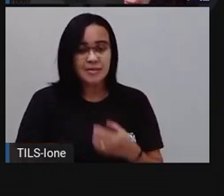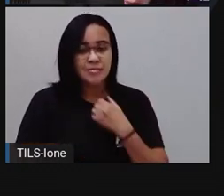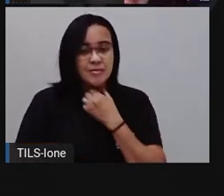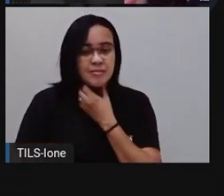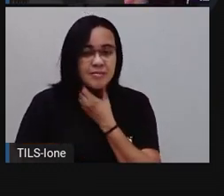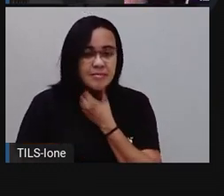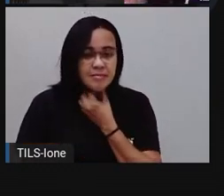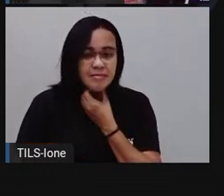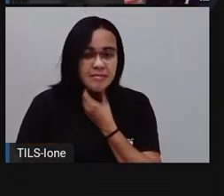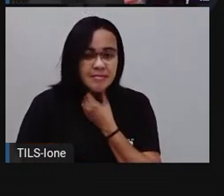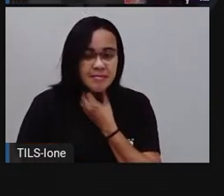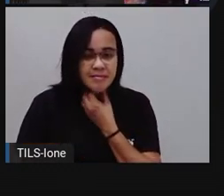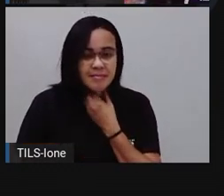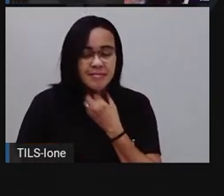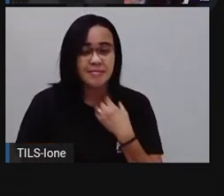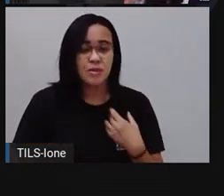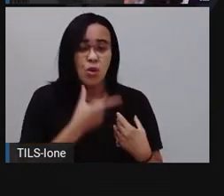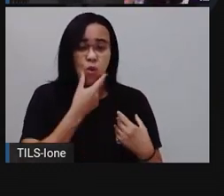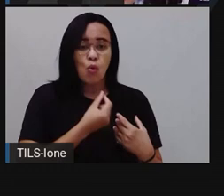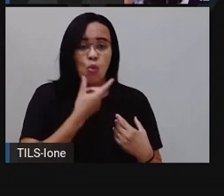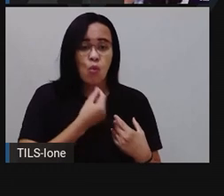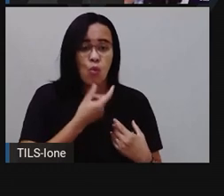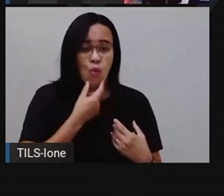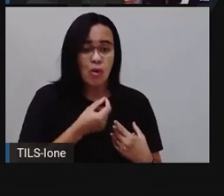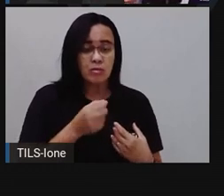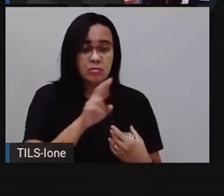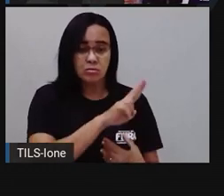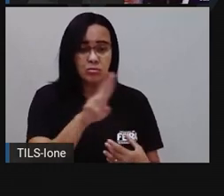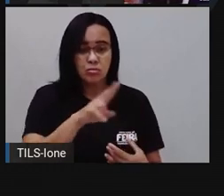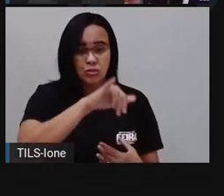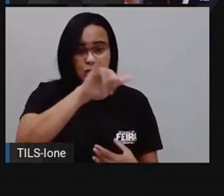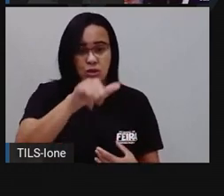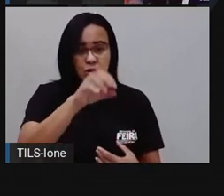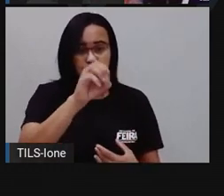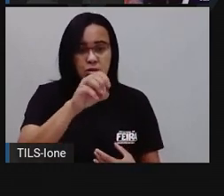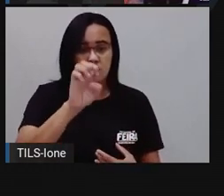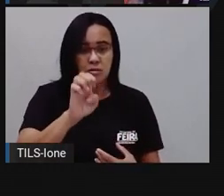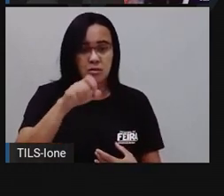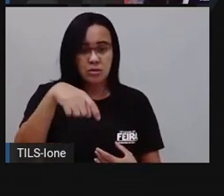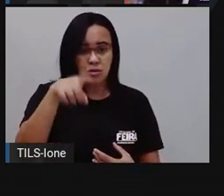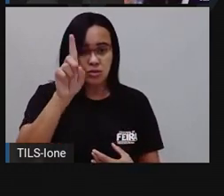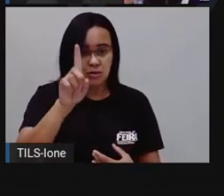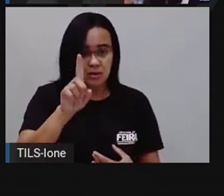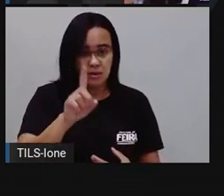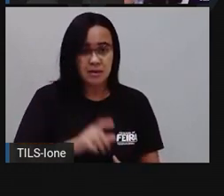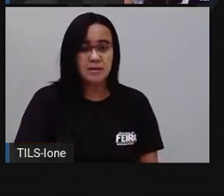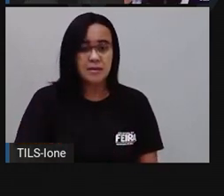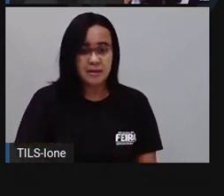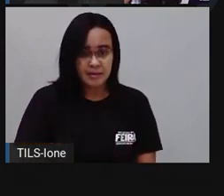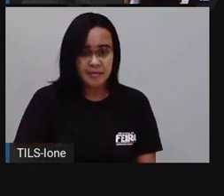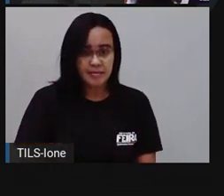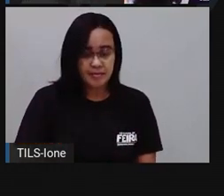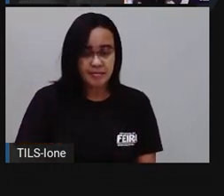José. Opa, deixa eu pra mudar a fonte. Senhor José.